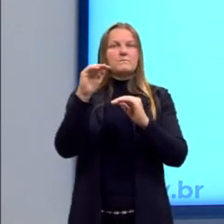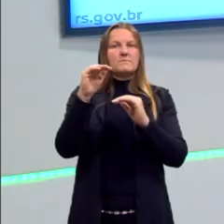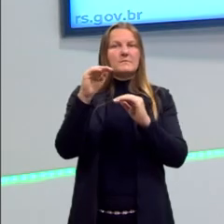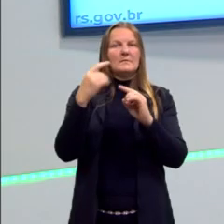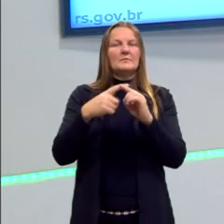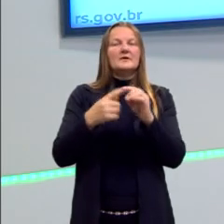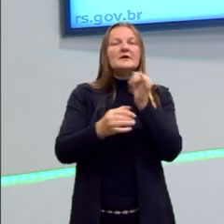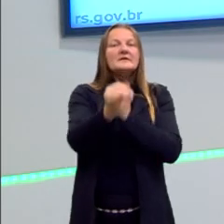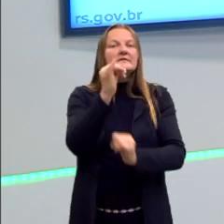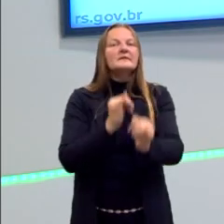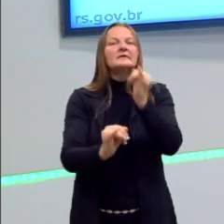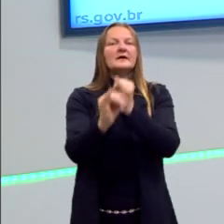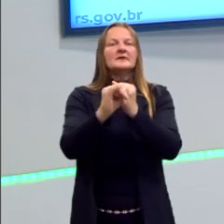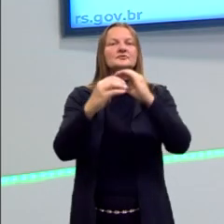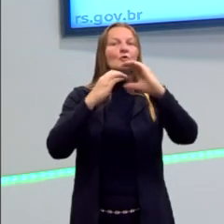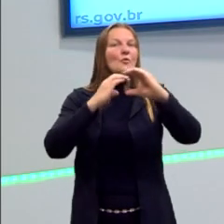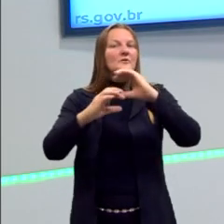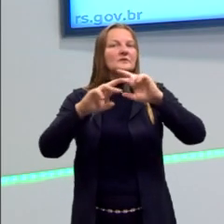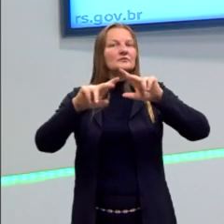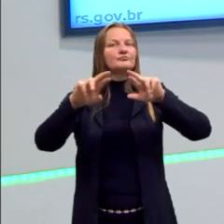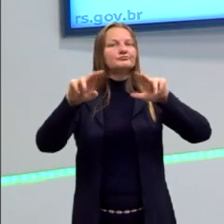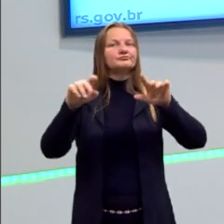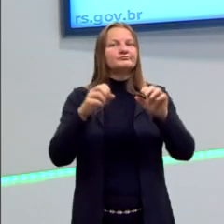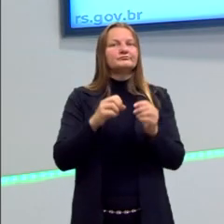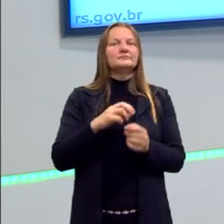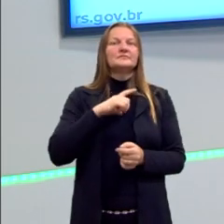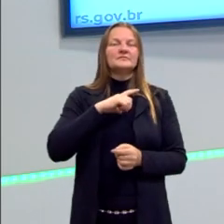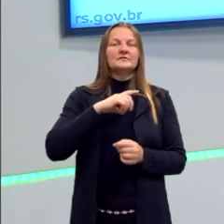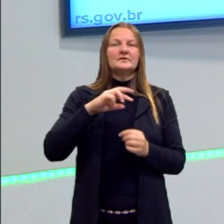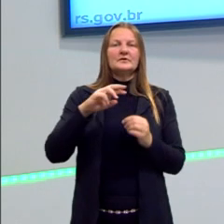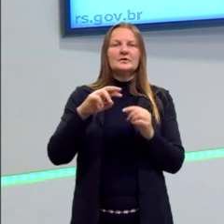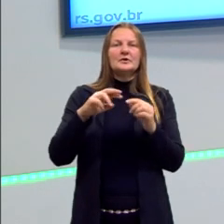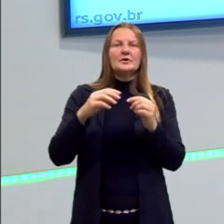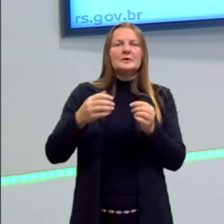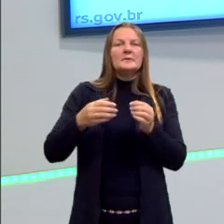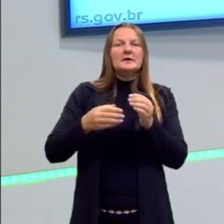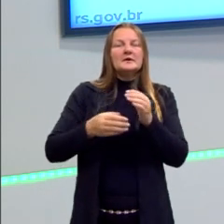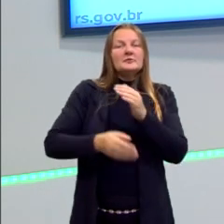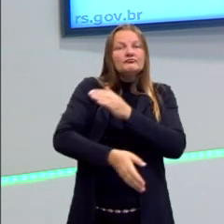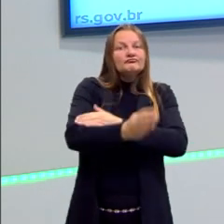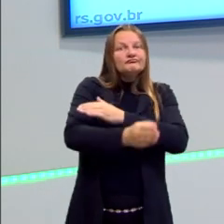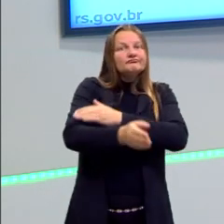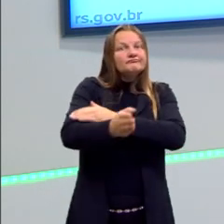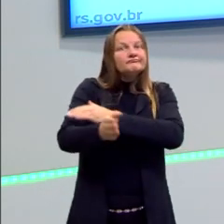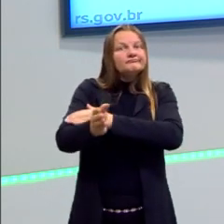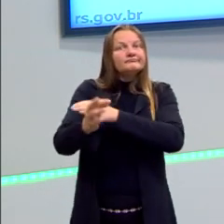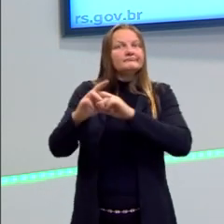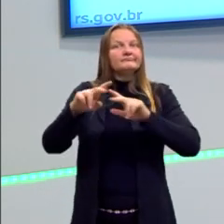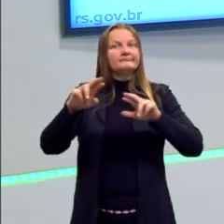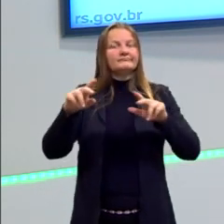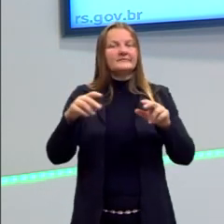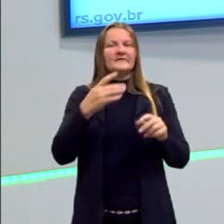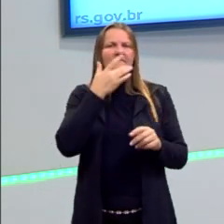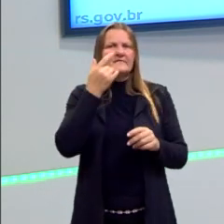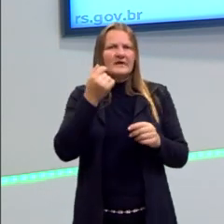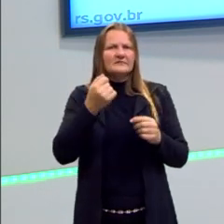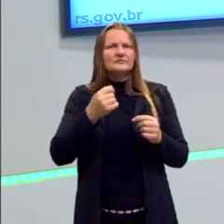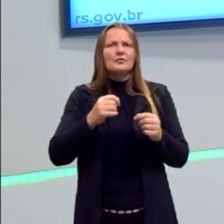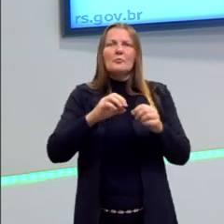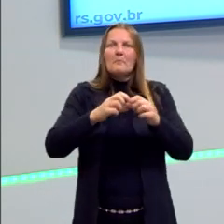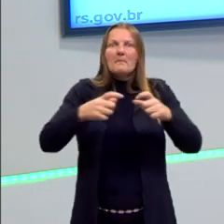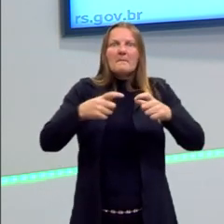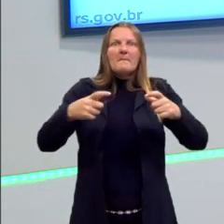avanço da internet, avanço das comunicações, avanço dos transportes, faz com que a globalização se